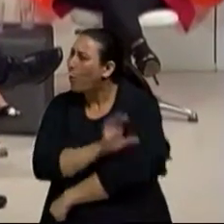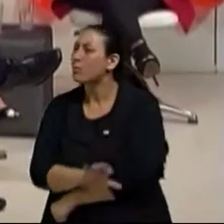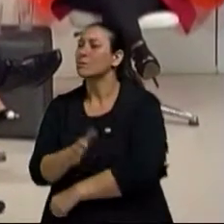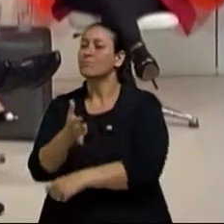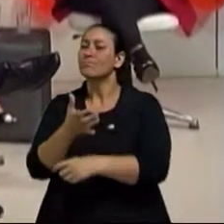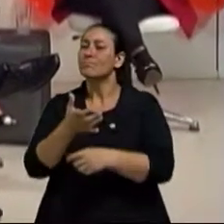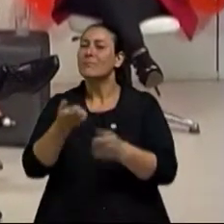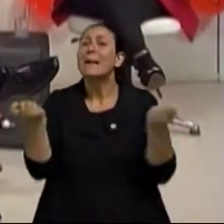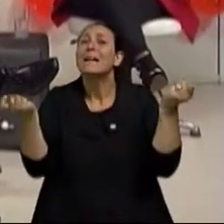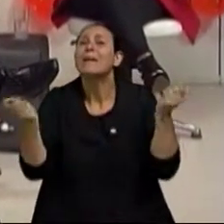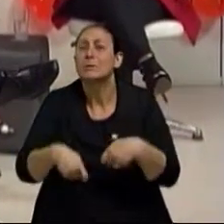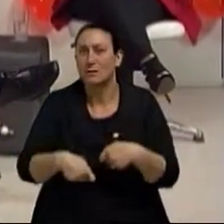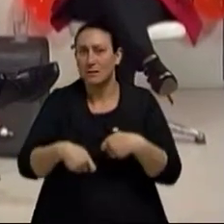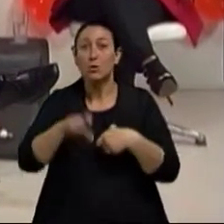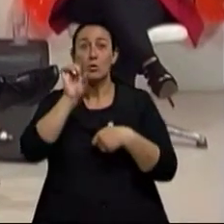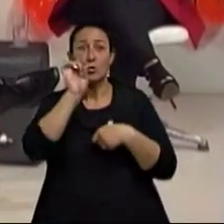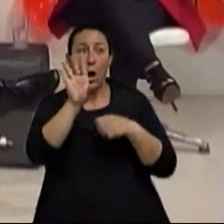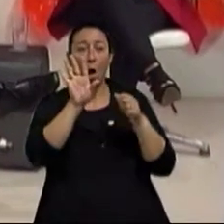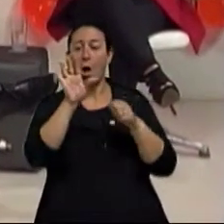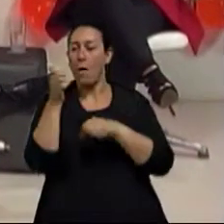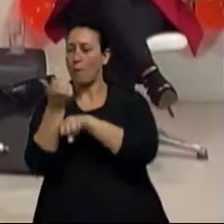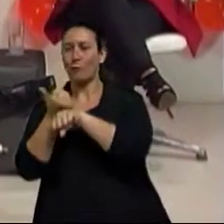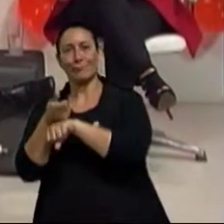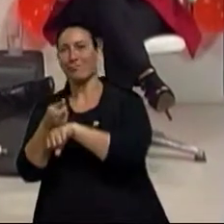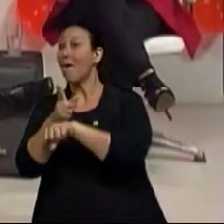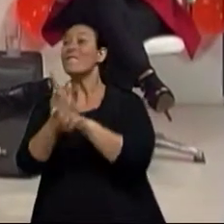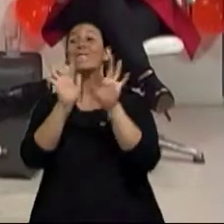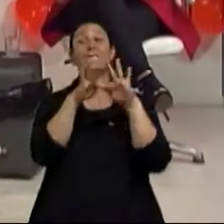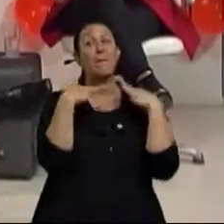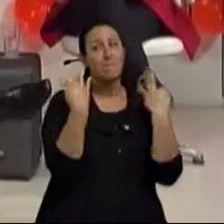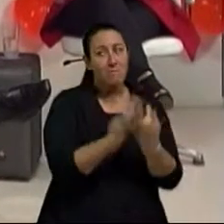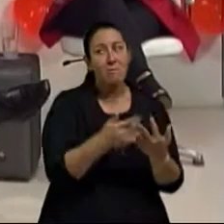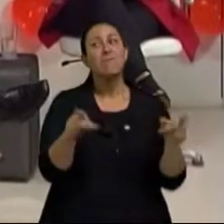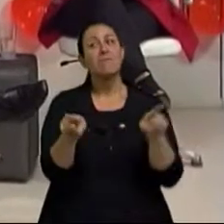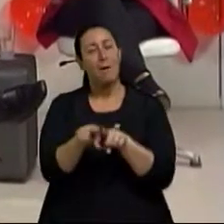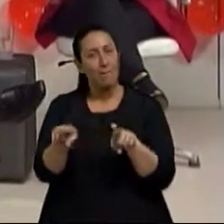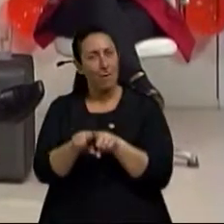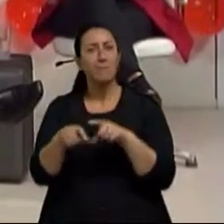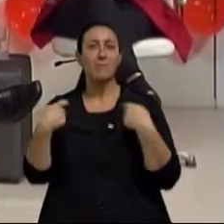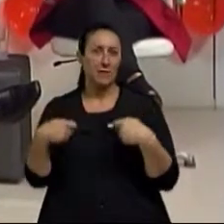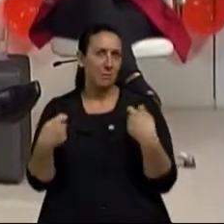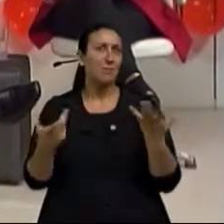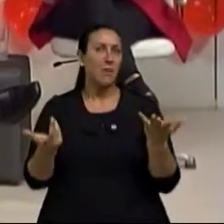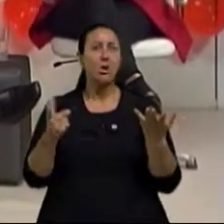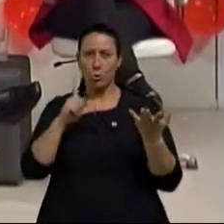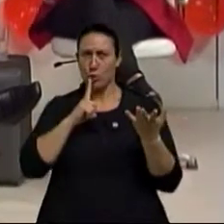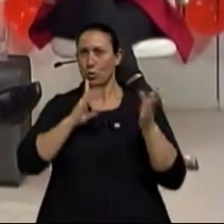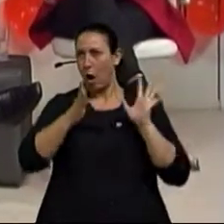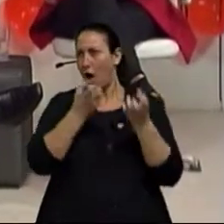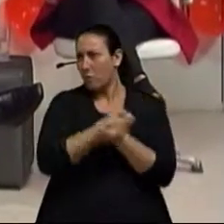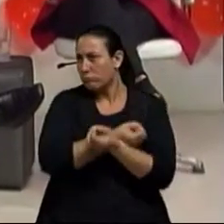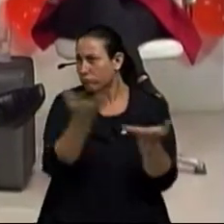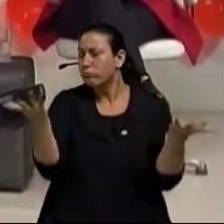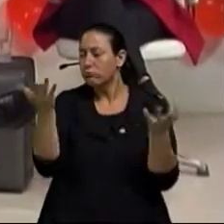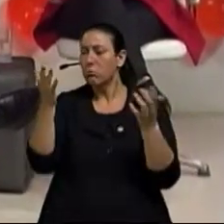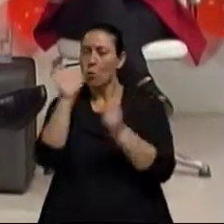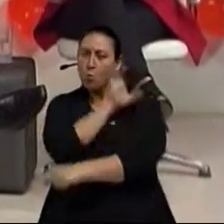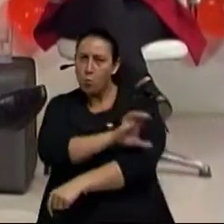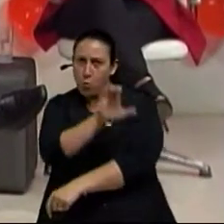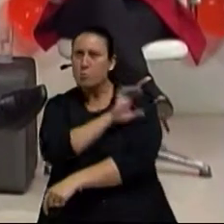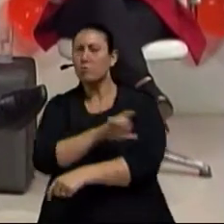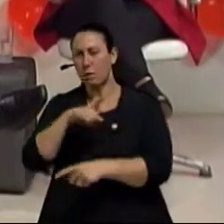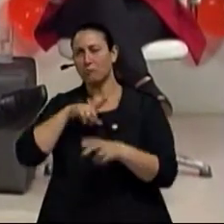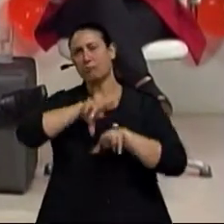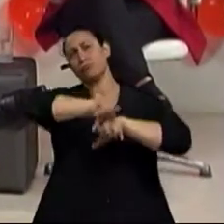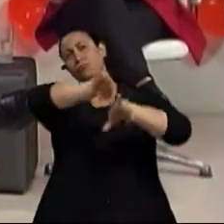A capacitação, tanto para o familiar quanto para quem não é familiar. Já tem, para quem não é familiar, já tem cursos, né? Para cuidadores, né? Em